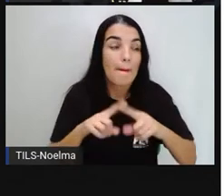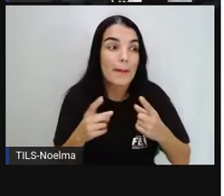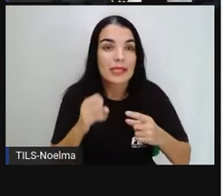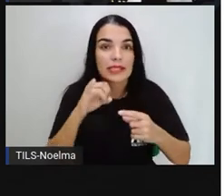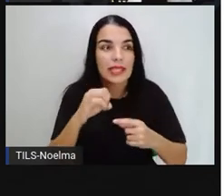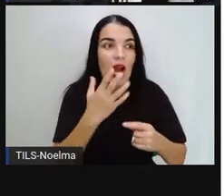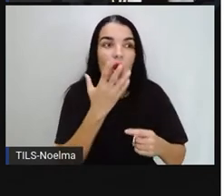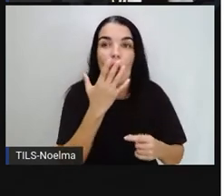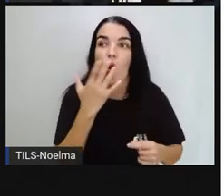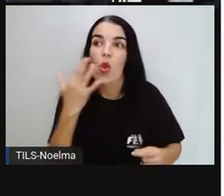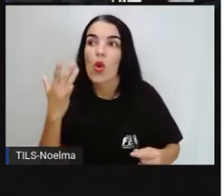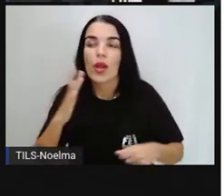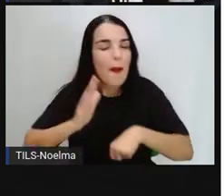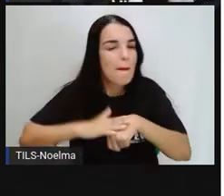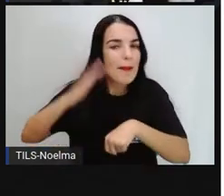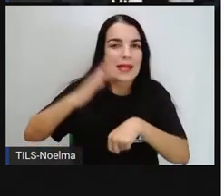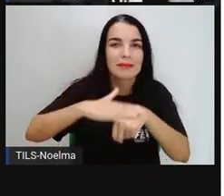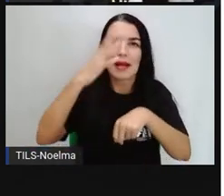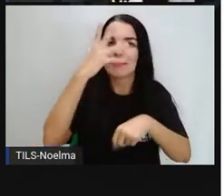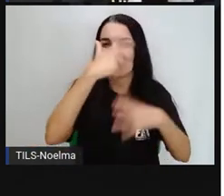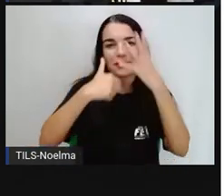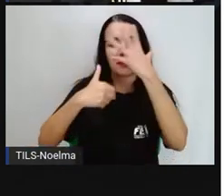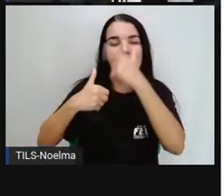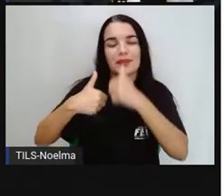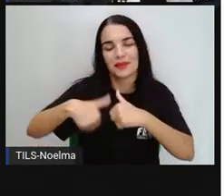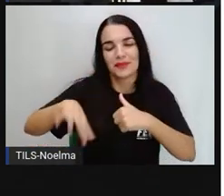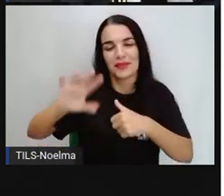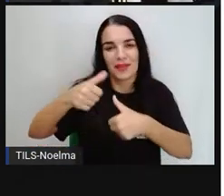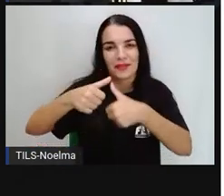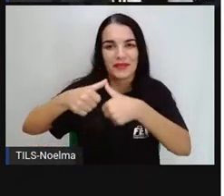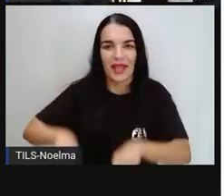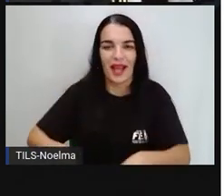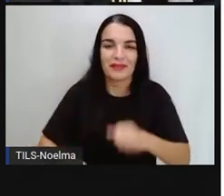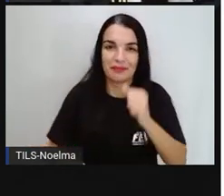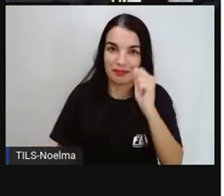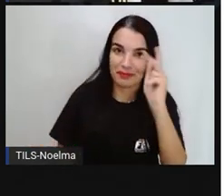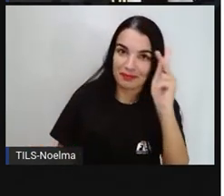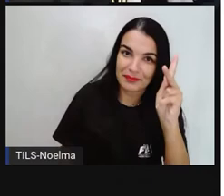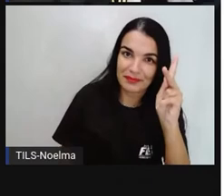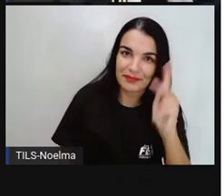o seu tangrã, mais bonito vai ficar a sua figura.